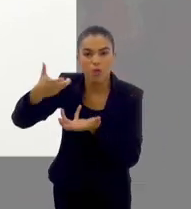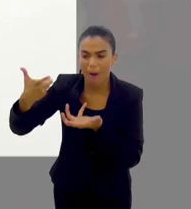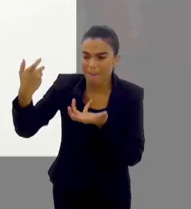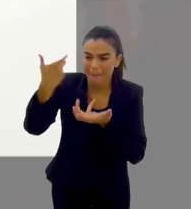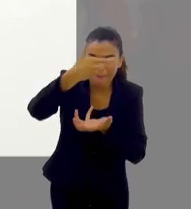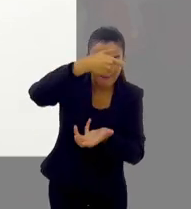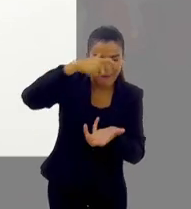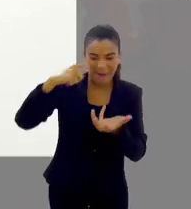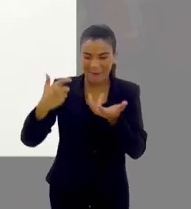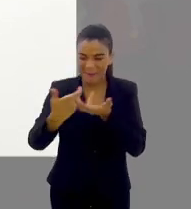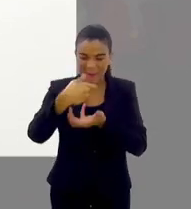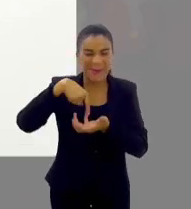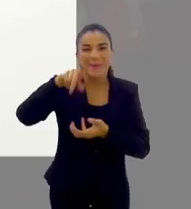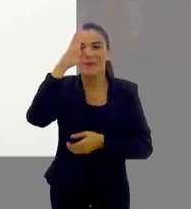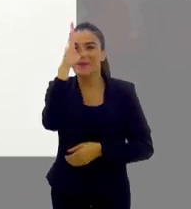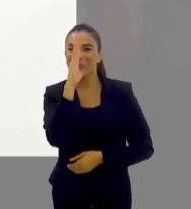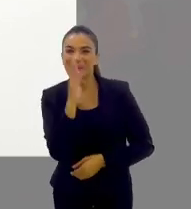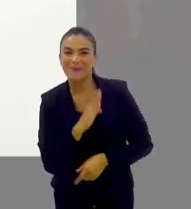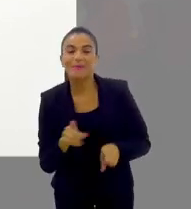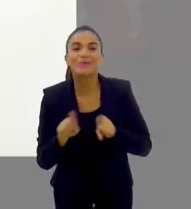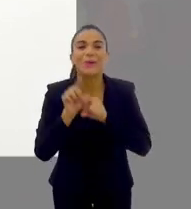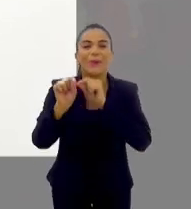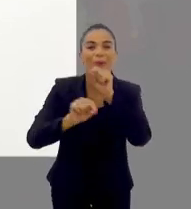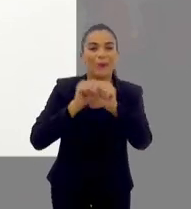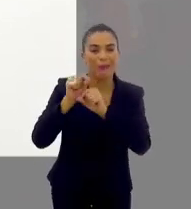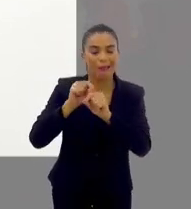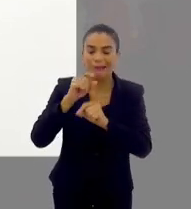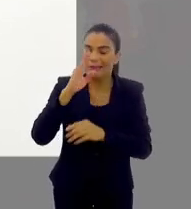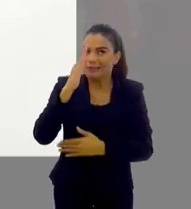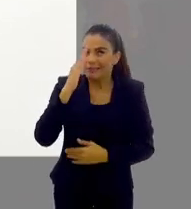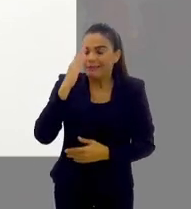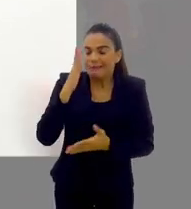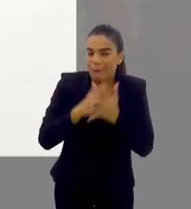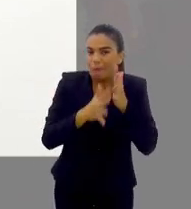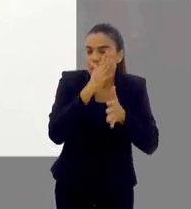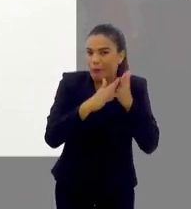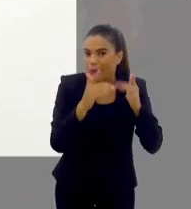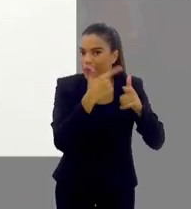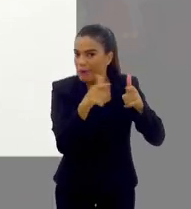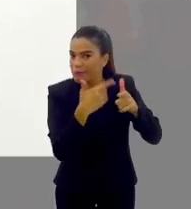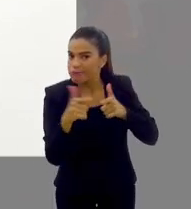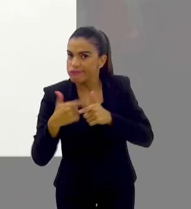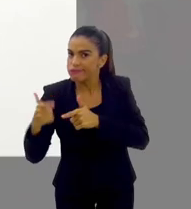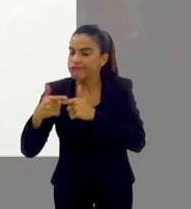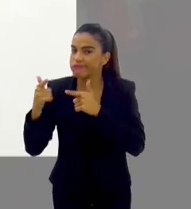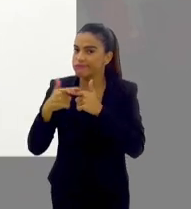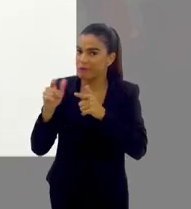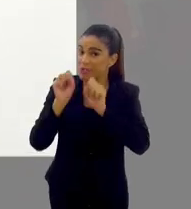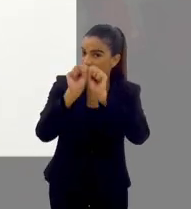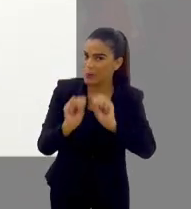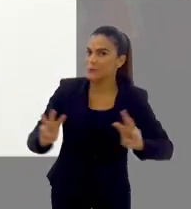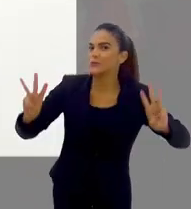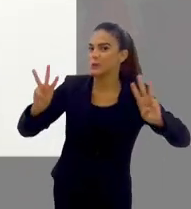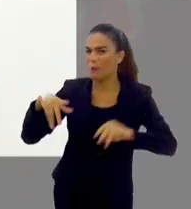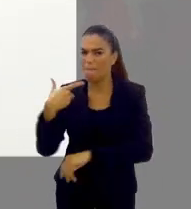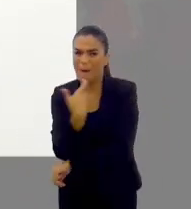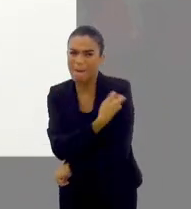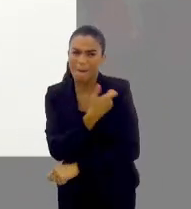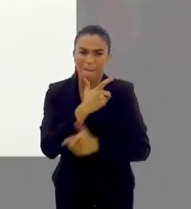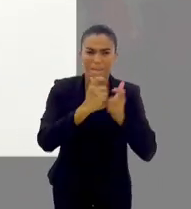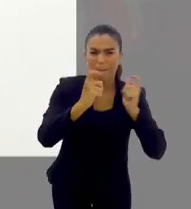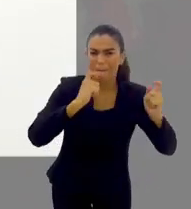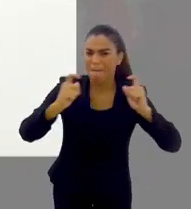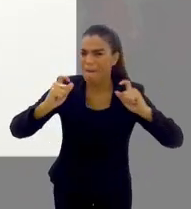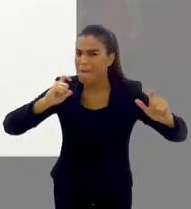precisamos reconhecer o Brasil, apesar de todas as complicações e problemas, deu um show nisso aí,